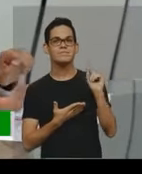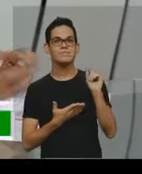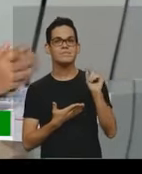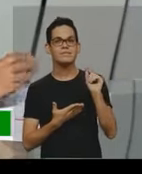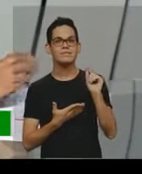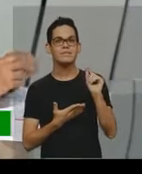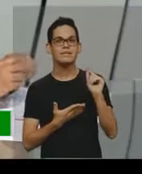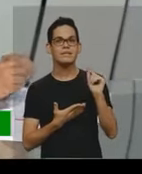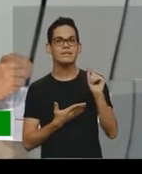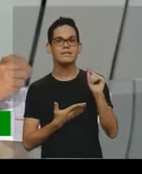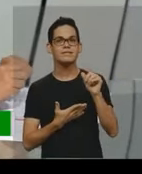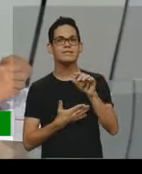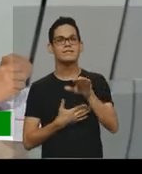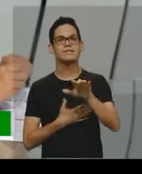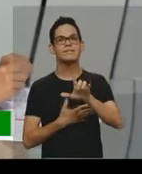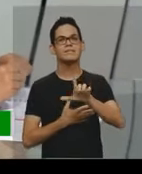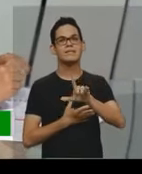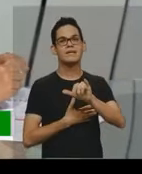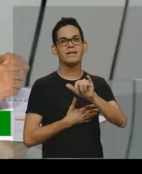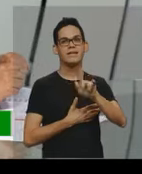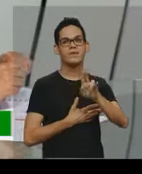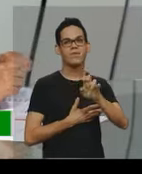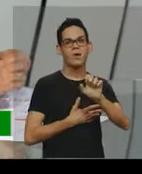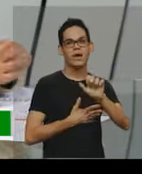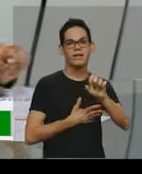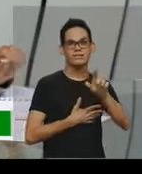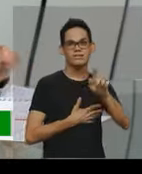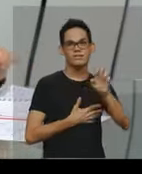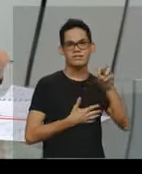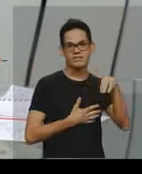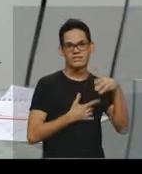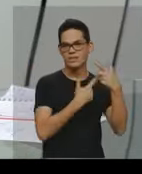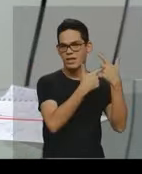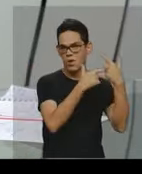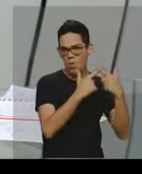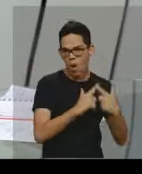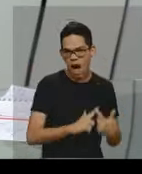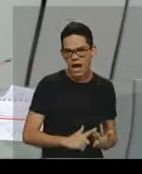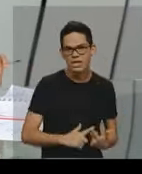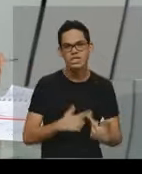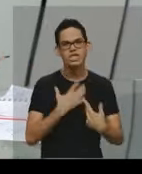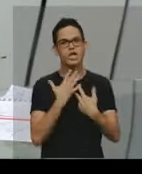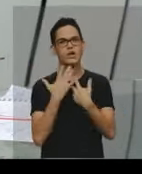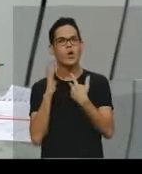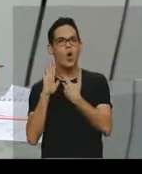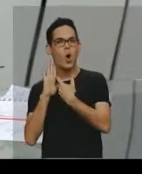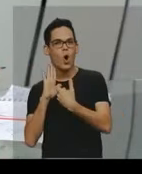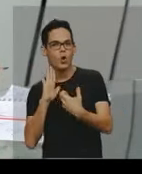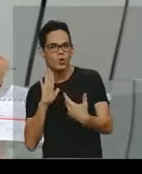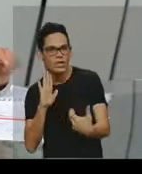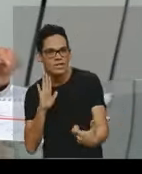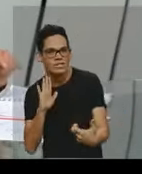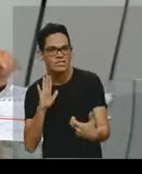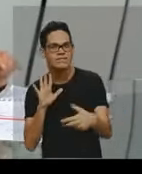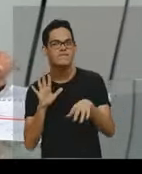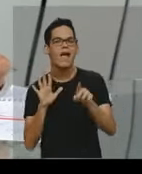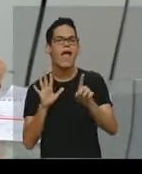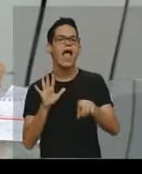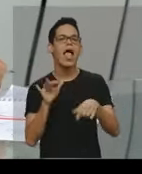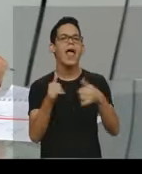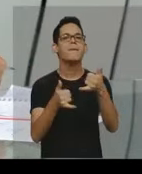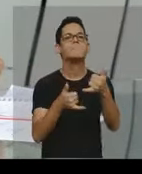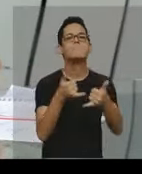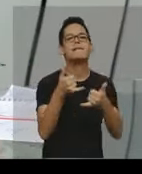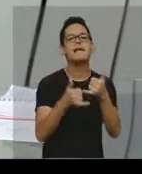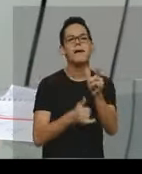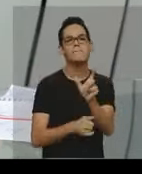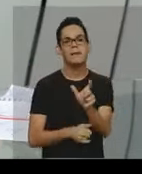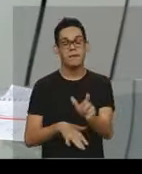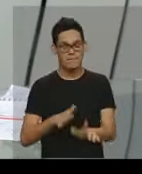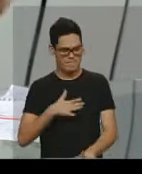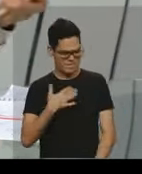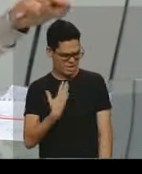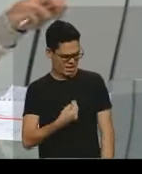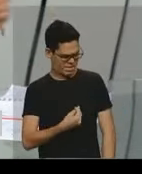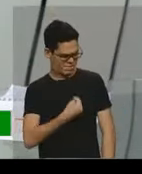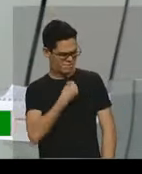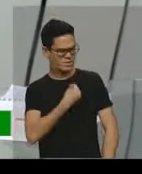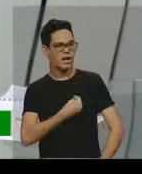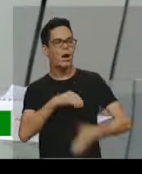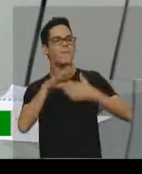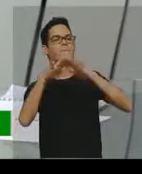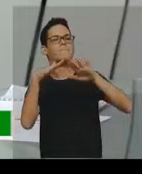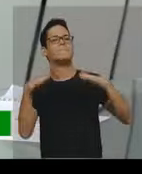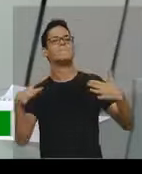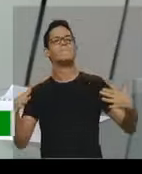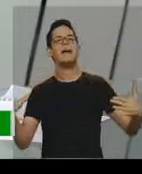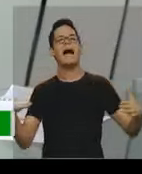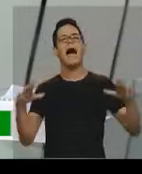a linguagem conotativa, né, então, é esse brincar mesmo com as palavras. Quando eu falo assim, minha vida é um mar de